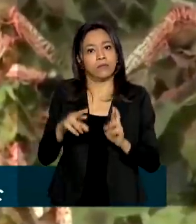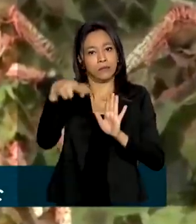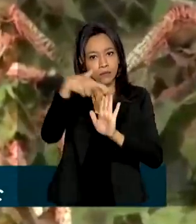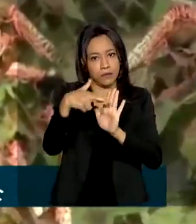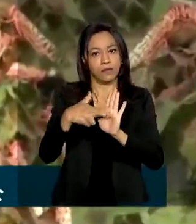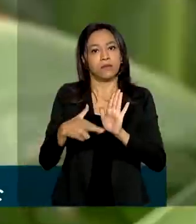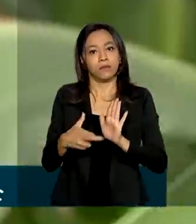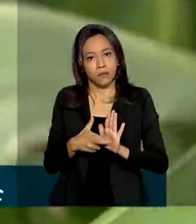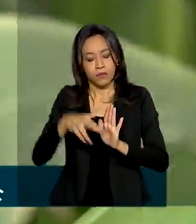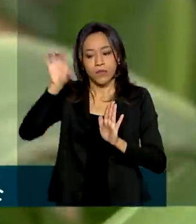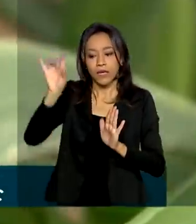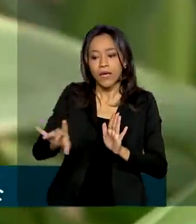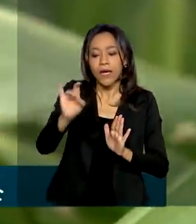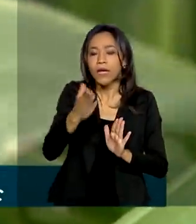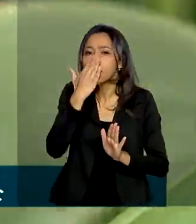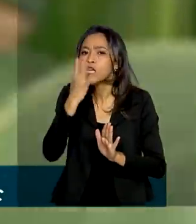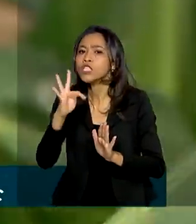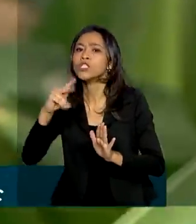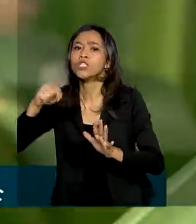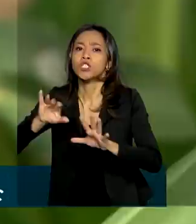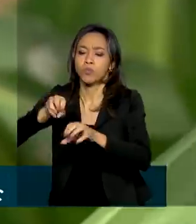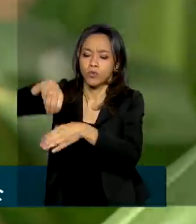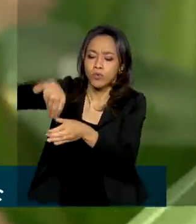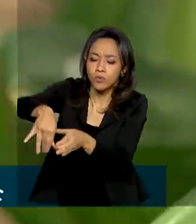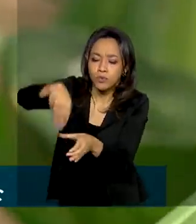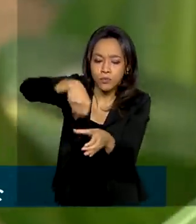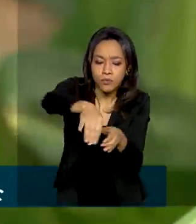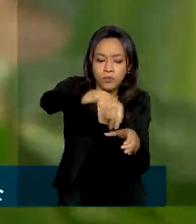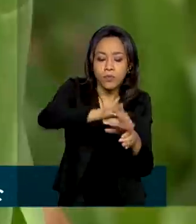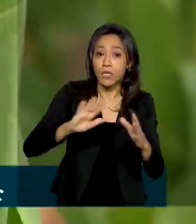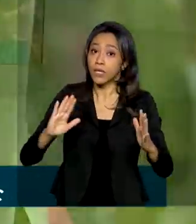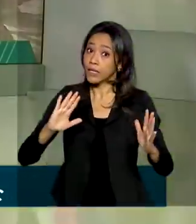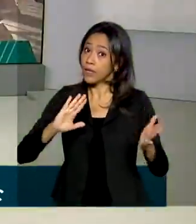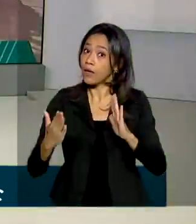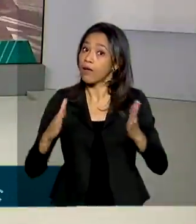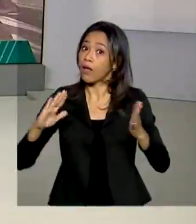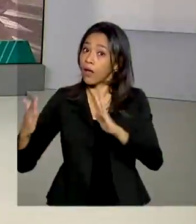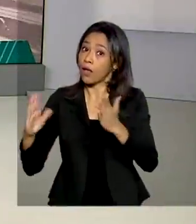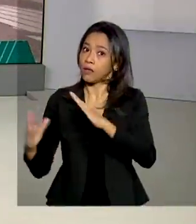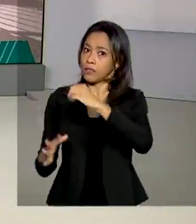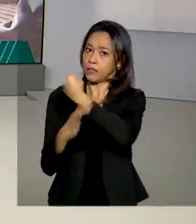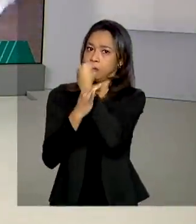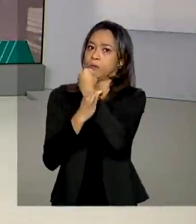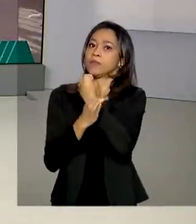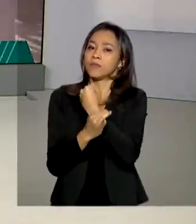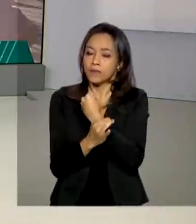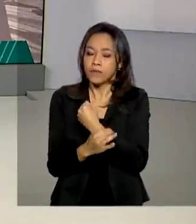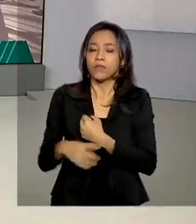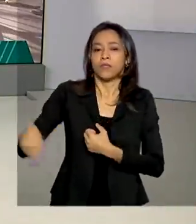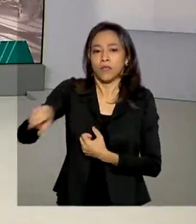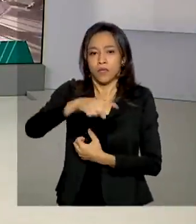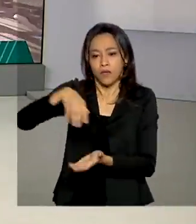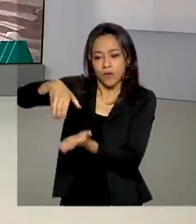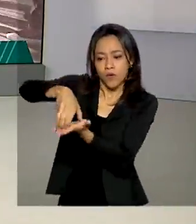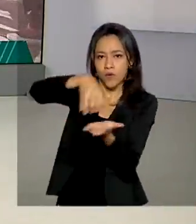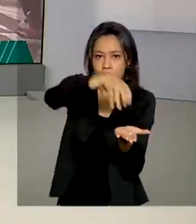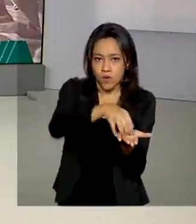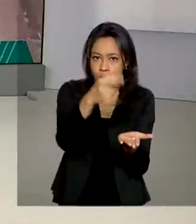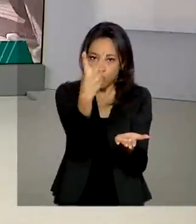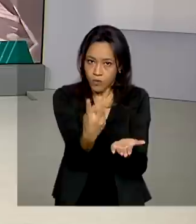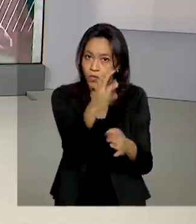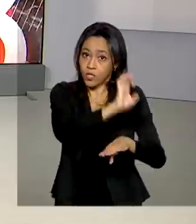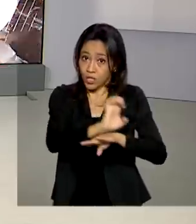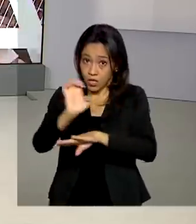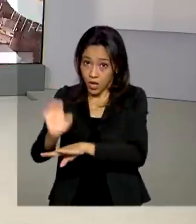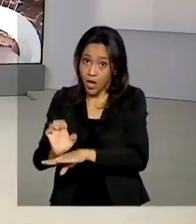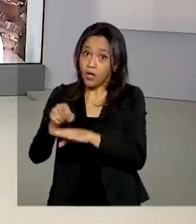indicadas para cada tipo de plantação, além dos intervalos de segurança. Os órgãos de defesa agropecuária desses dois estados